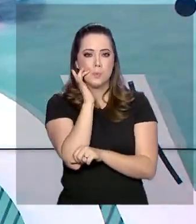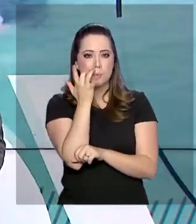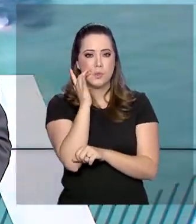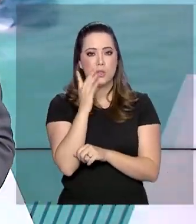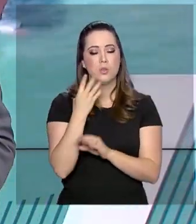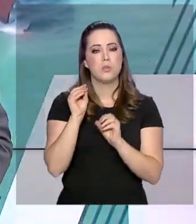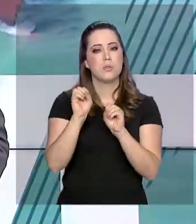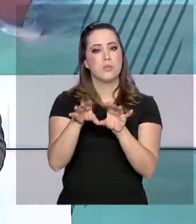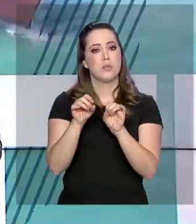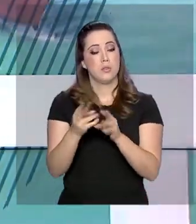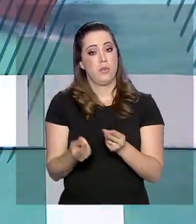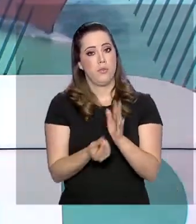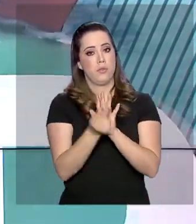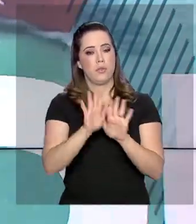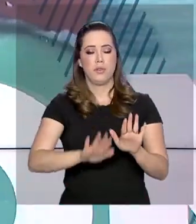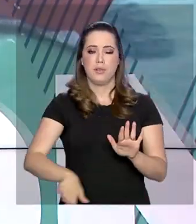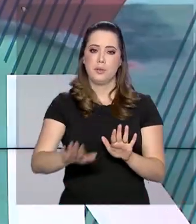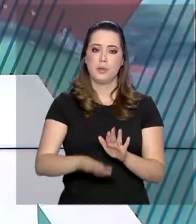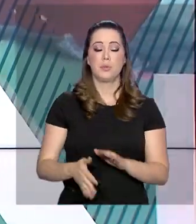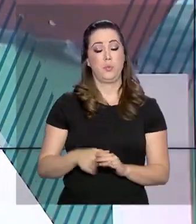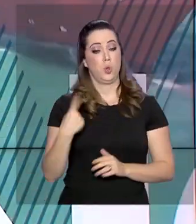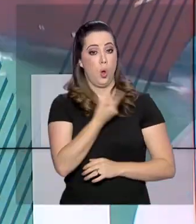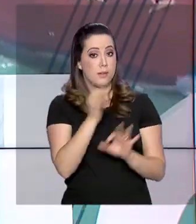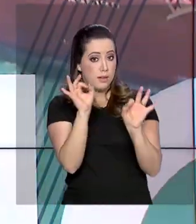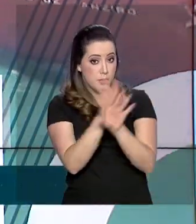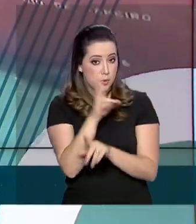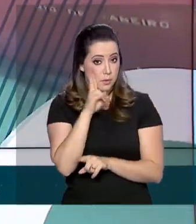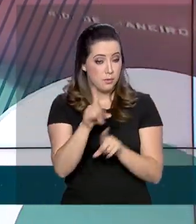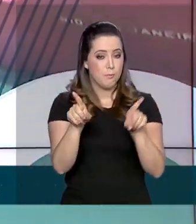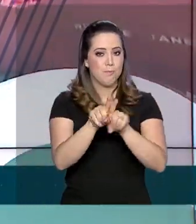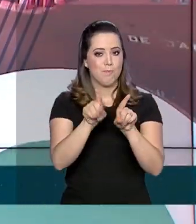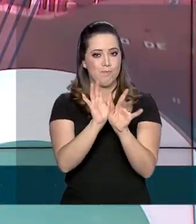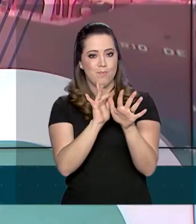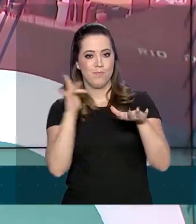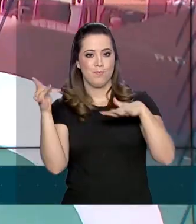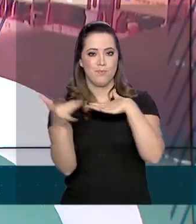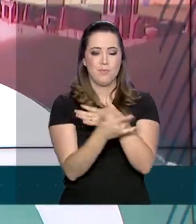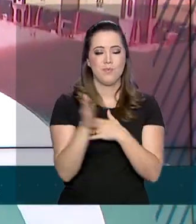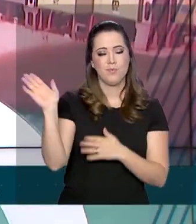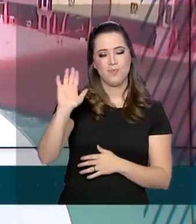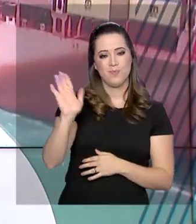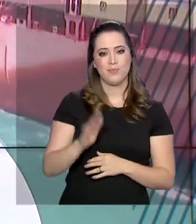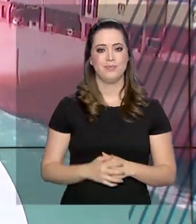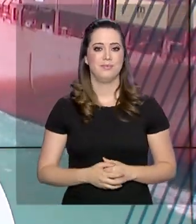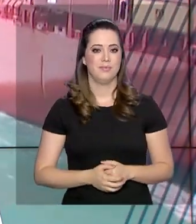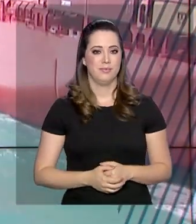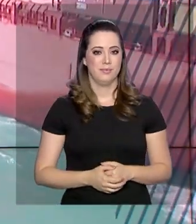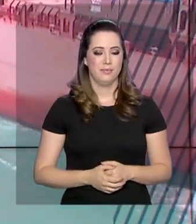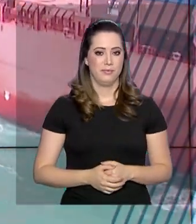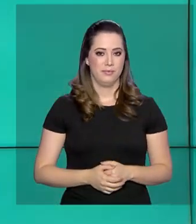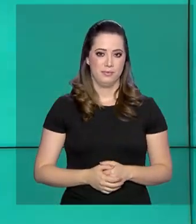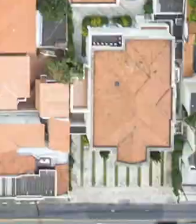O Governo Agora fica por aqui. Continue nos acompanhando também pelas redes sociais. Até a próxima edição.